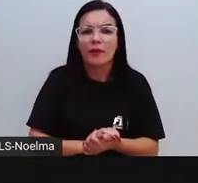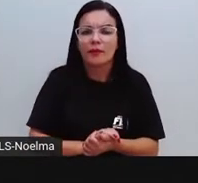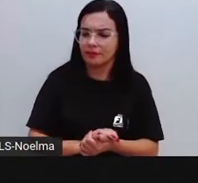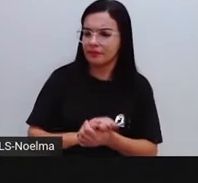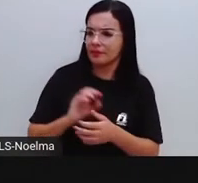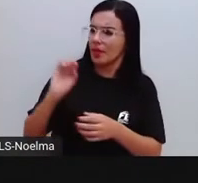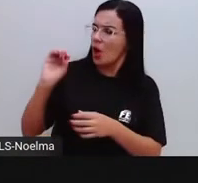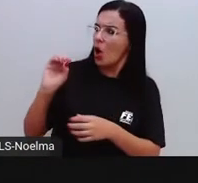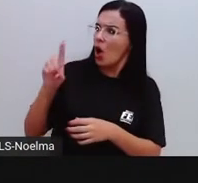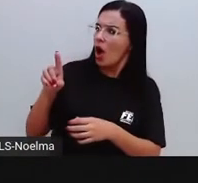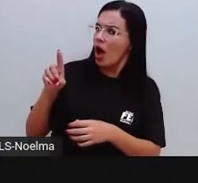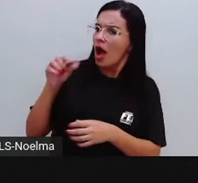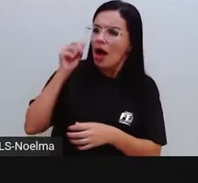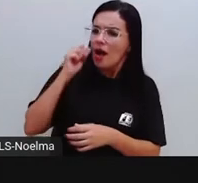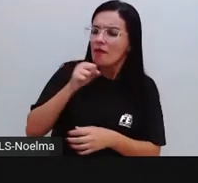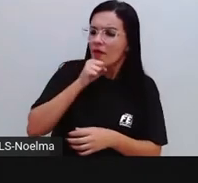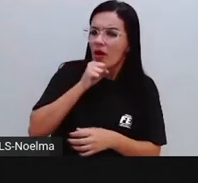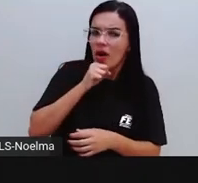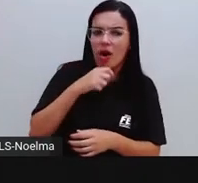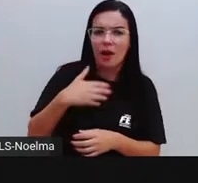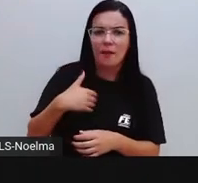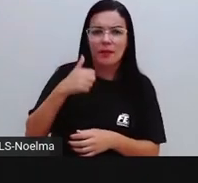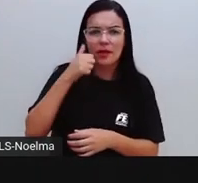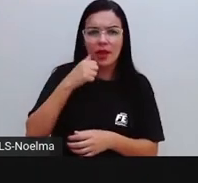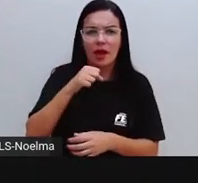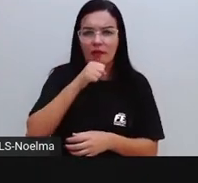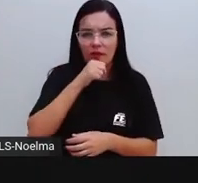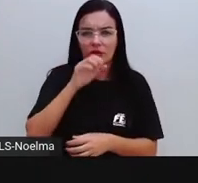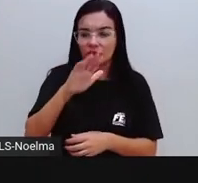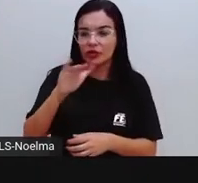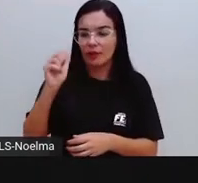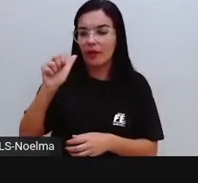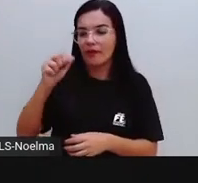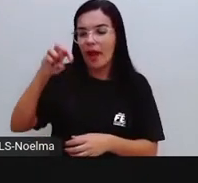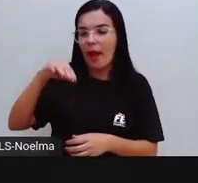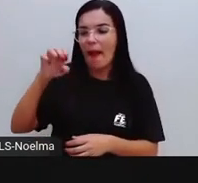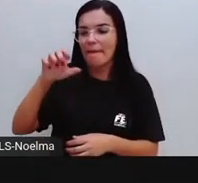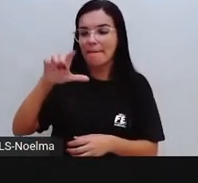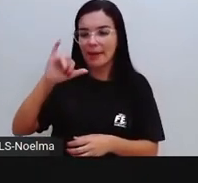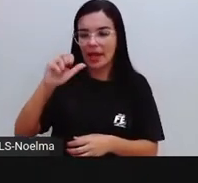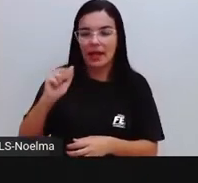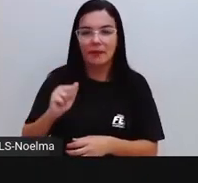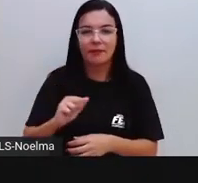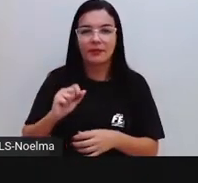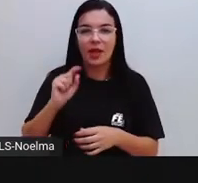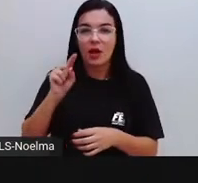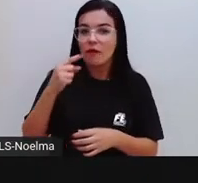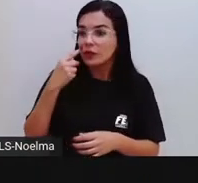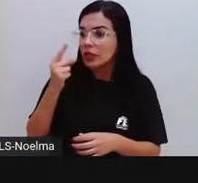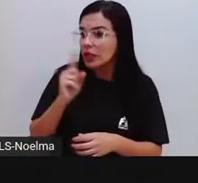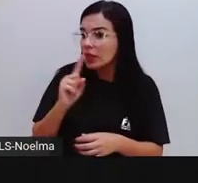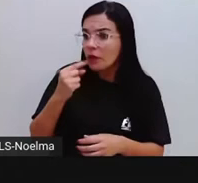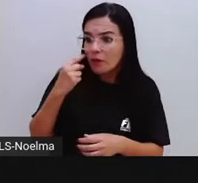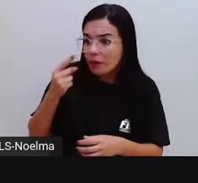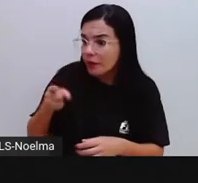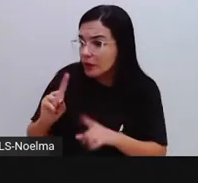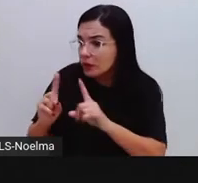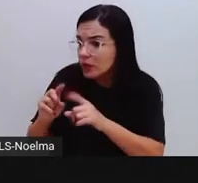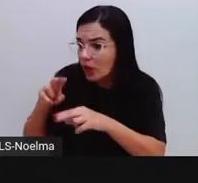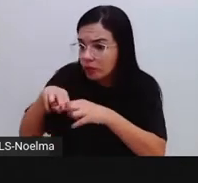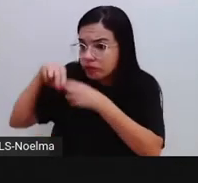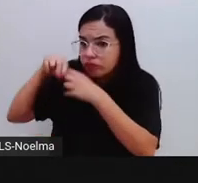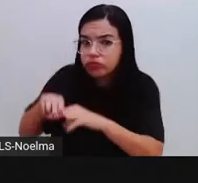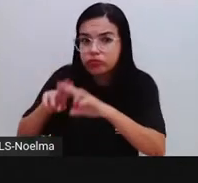Ó, Amélia! Minha avó se chamava Amélia. Ó, Amélia, você não viu a cadeira balançar?